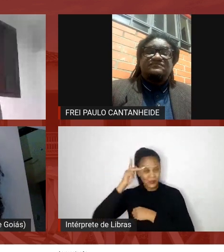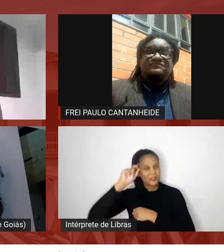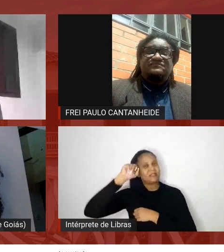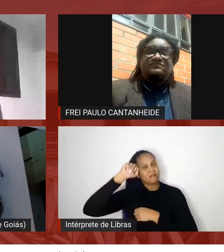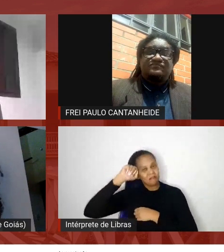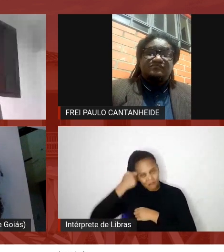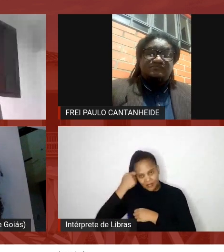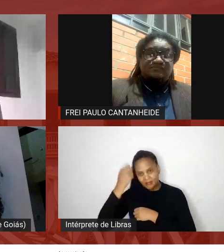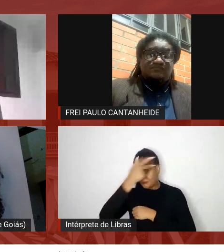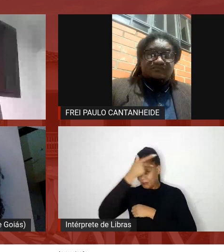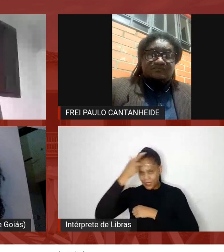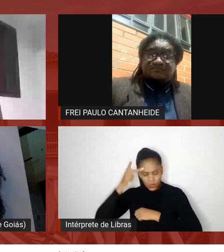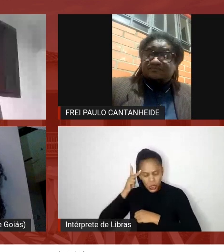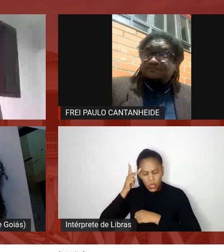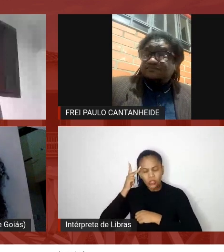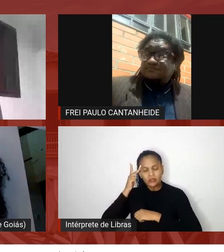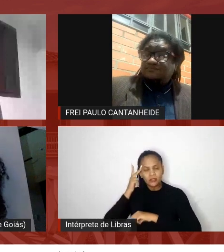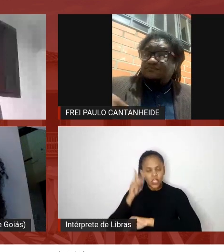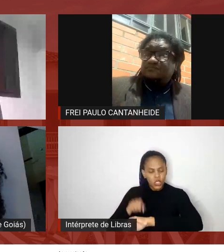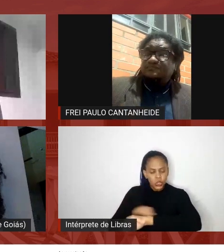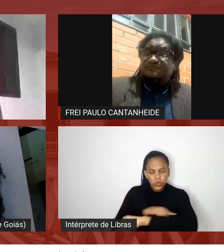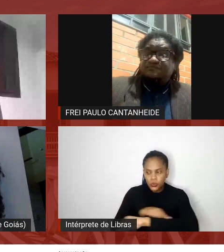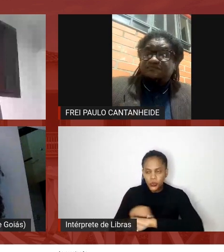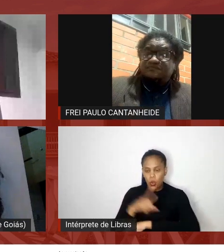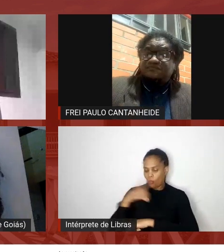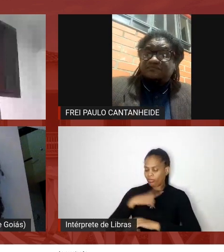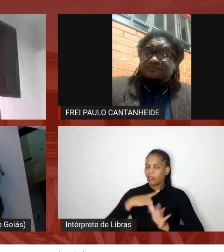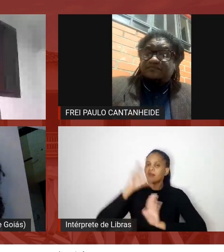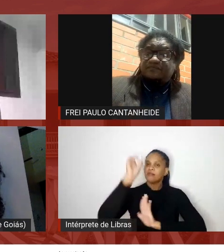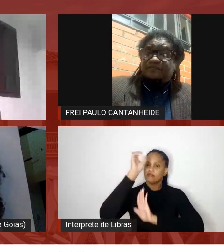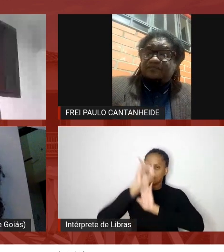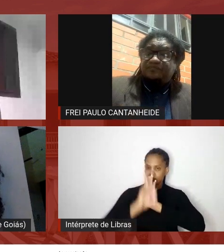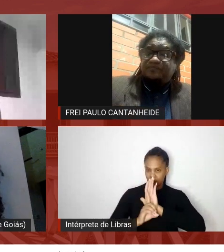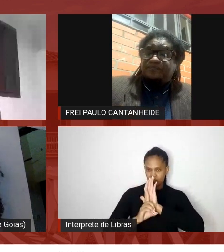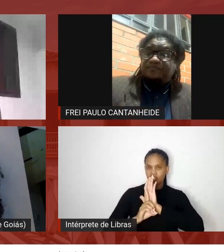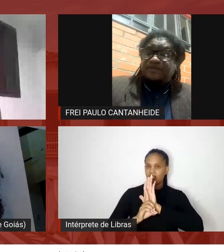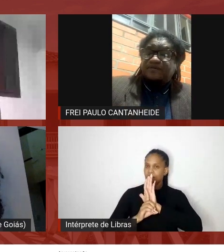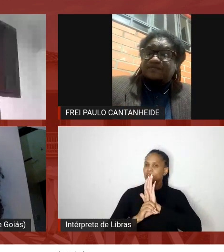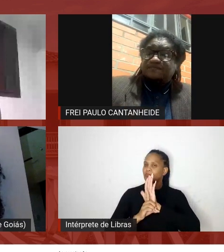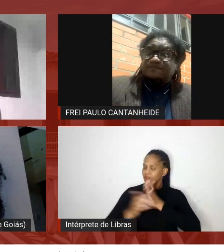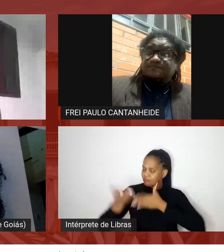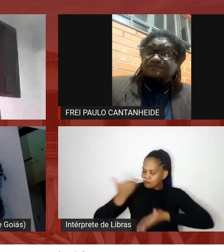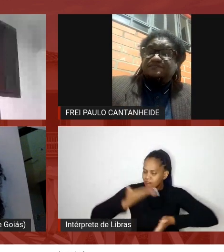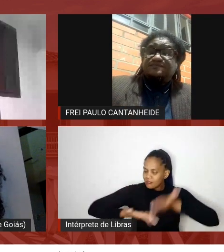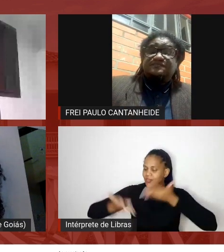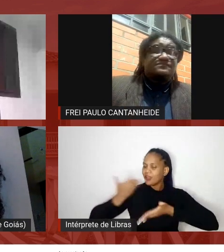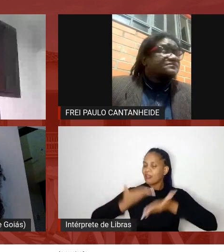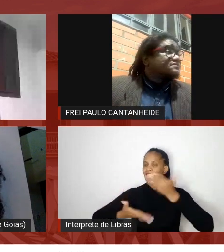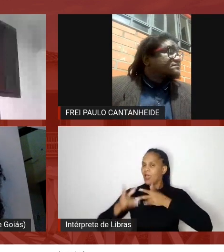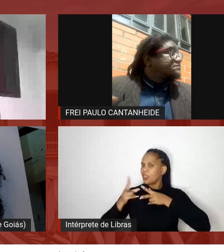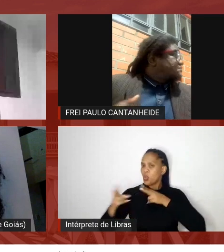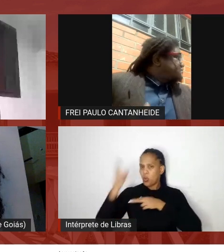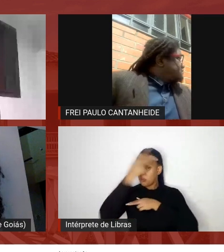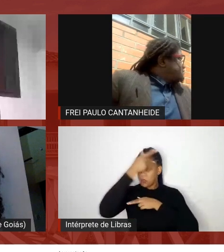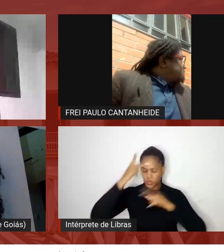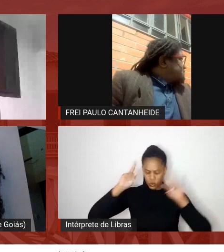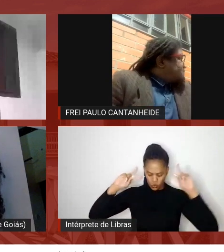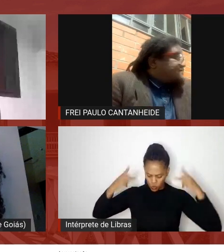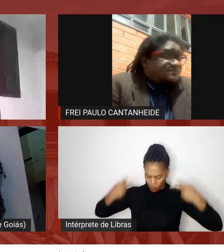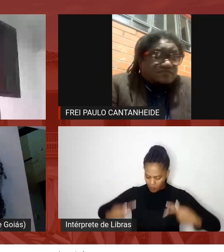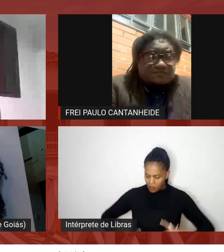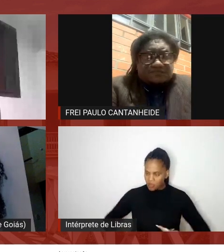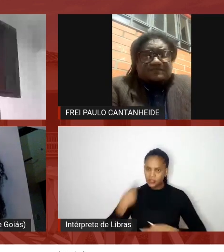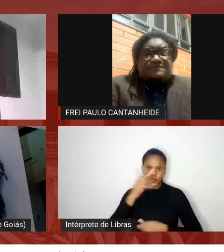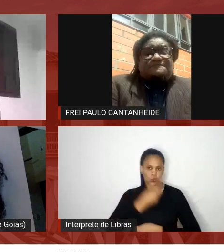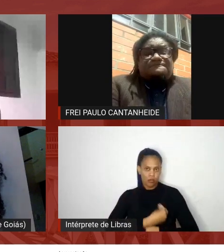racializadas tem o direito de serem tratadas como pessoas humanas em sua plenitude e aí